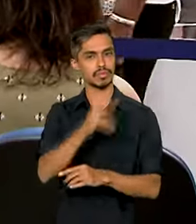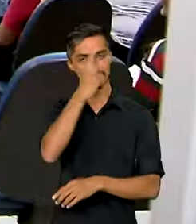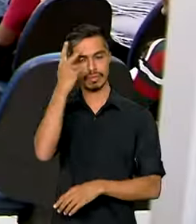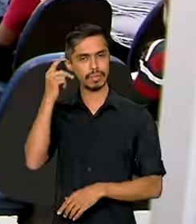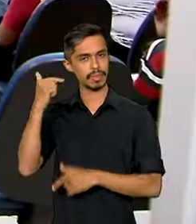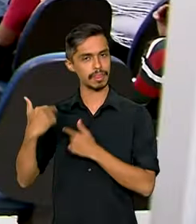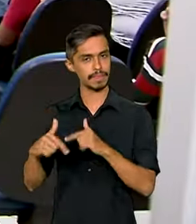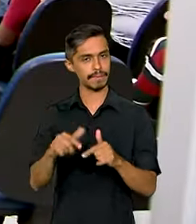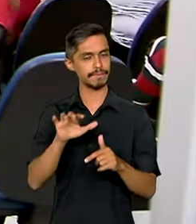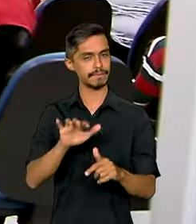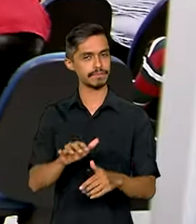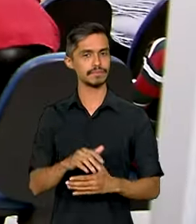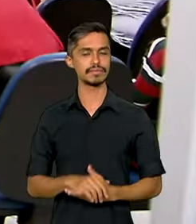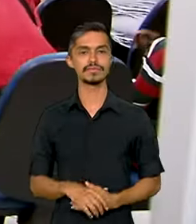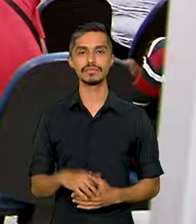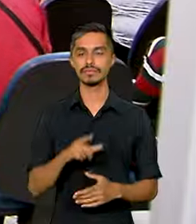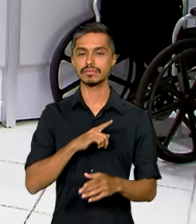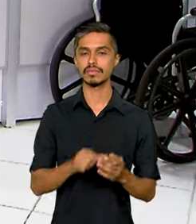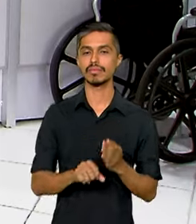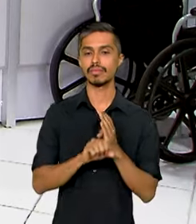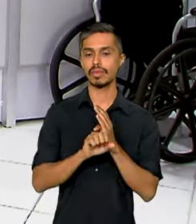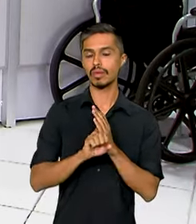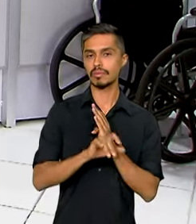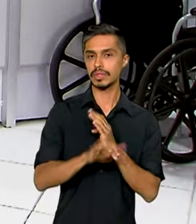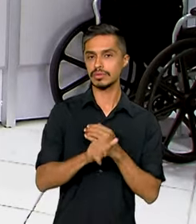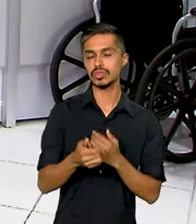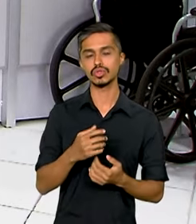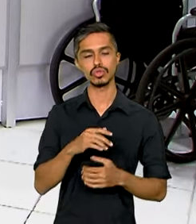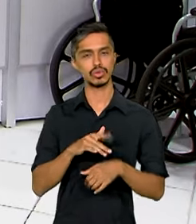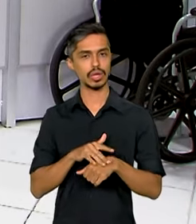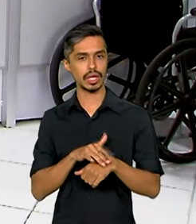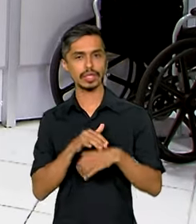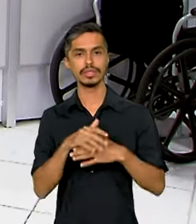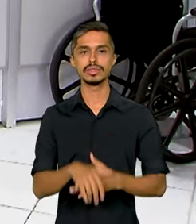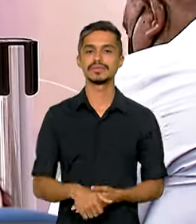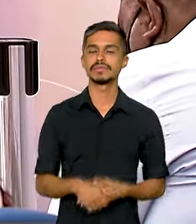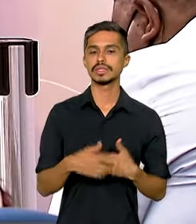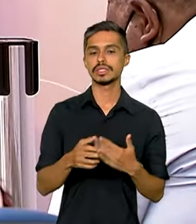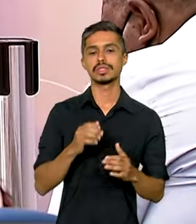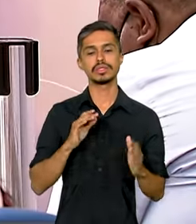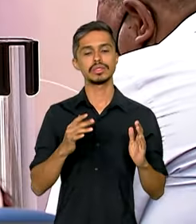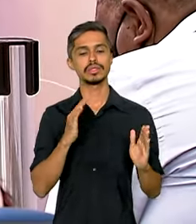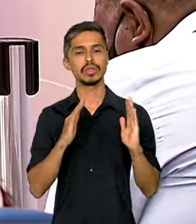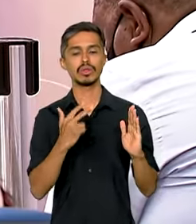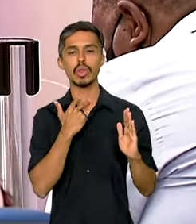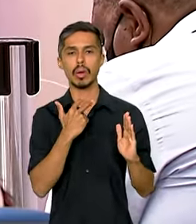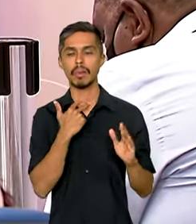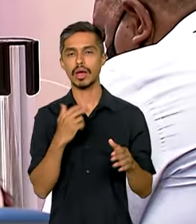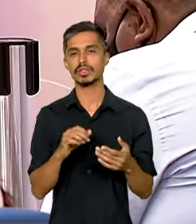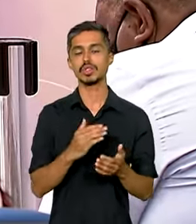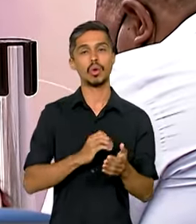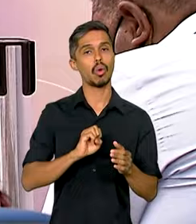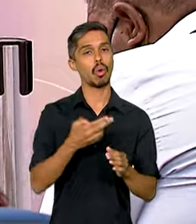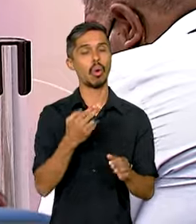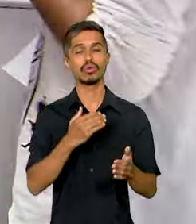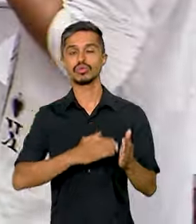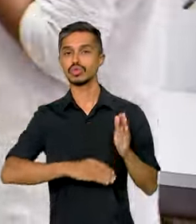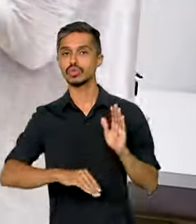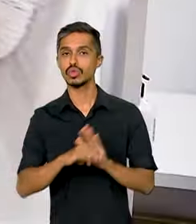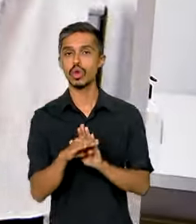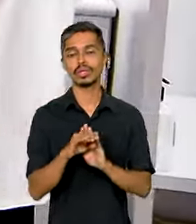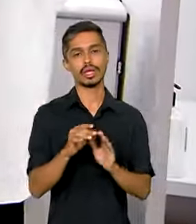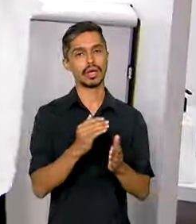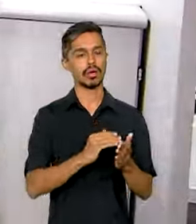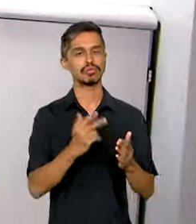trabalhador, como o auxílio-doença por incapacidade temporária ou por incapacidade permanente